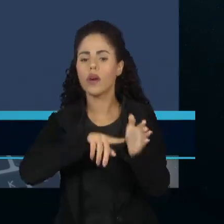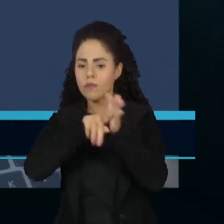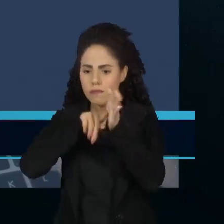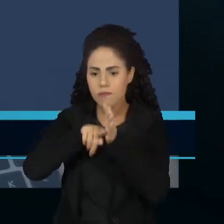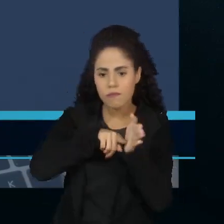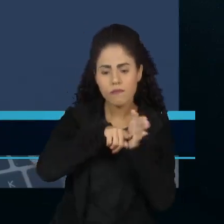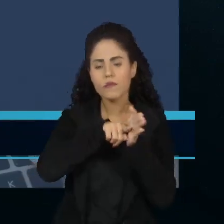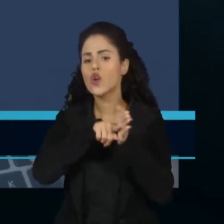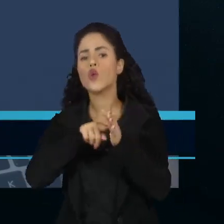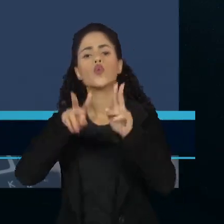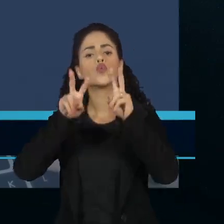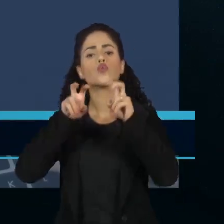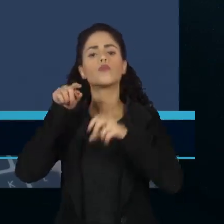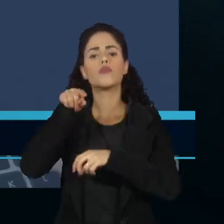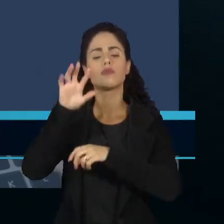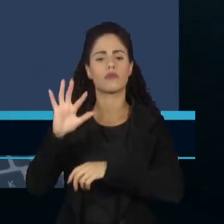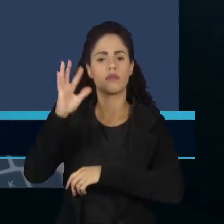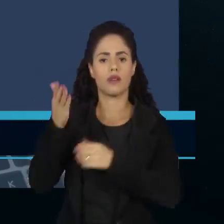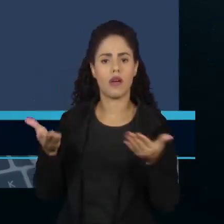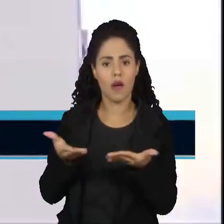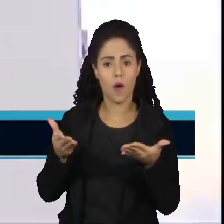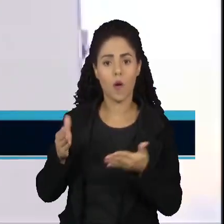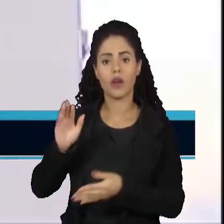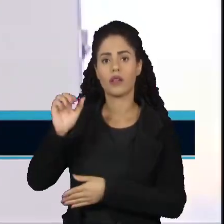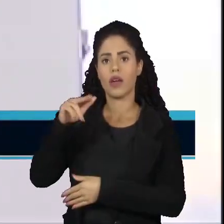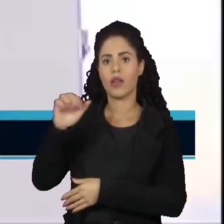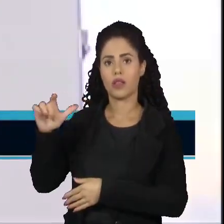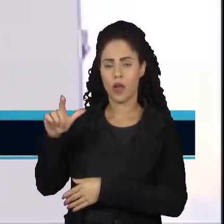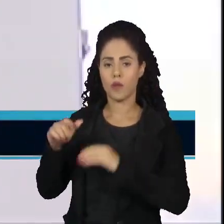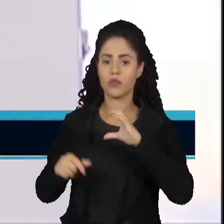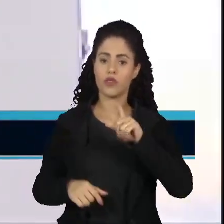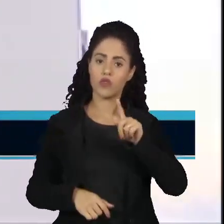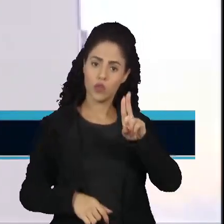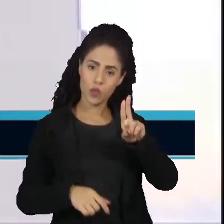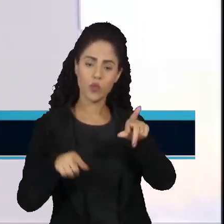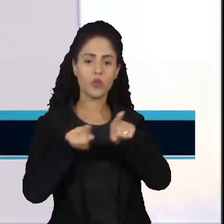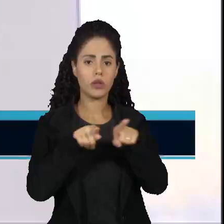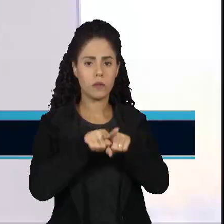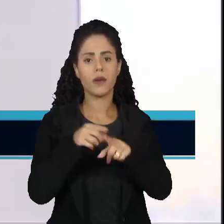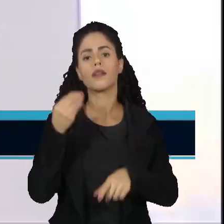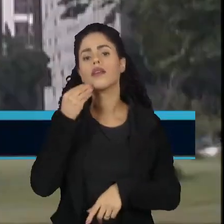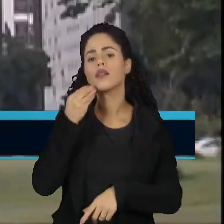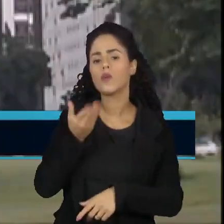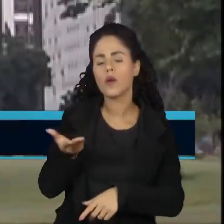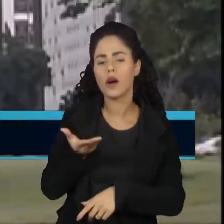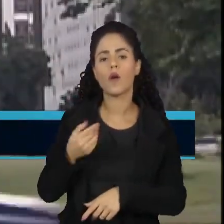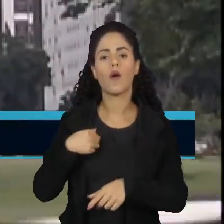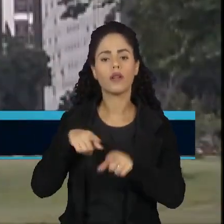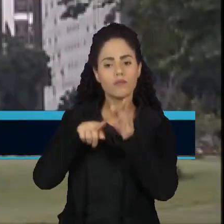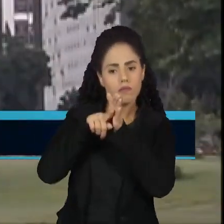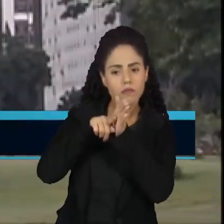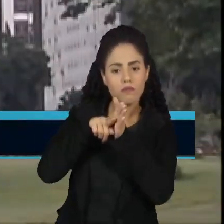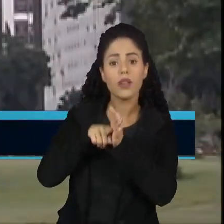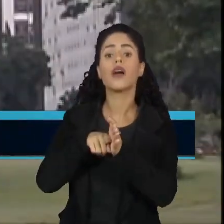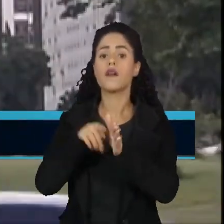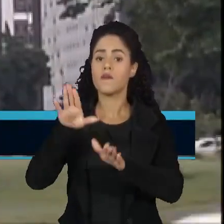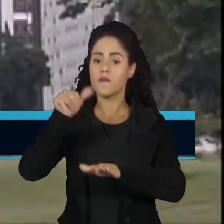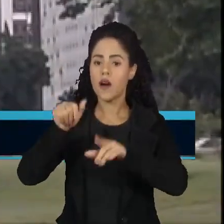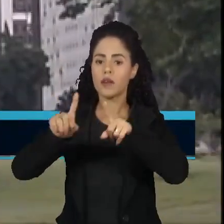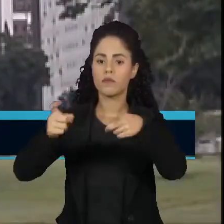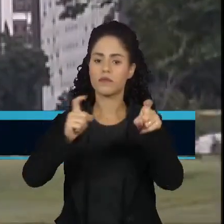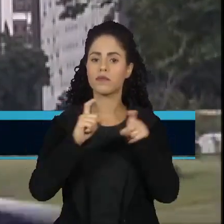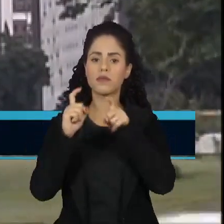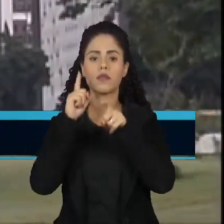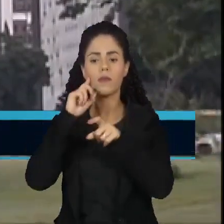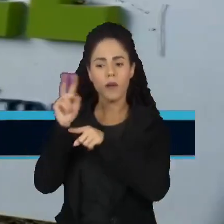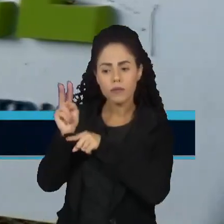rigorosa sobre a atuação da ANEEL. A Controladoria Geral da União vai fazer uma auditoria no processo